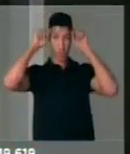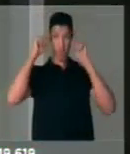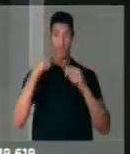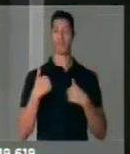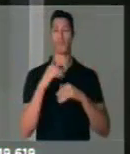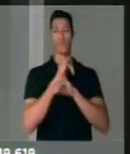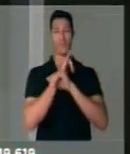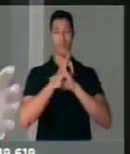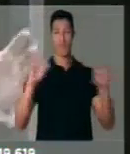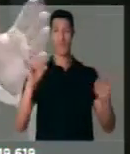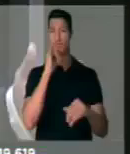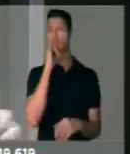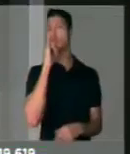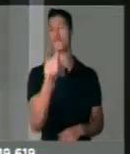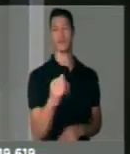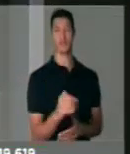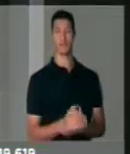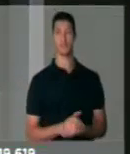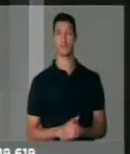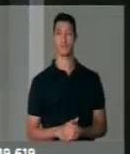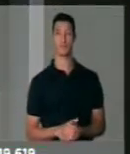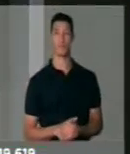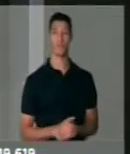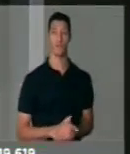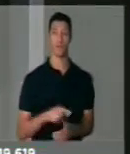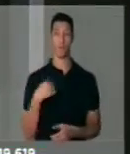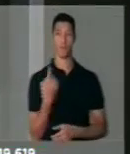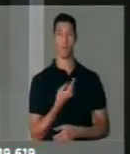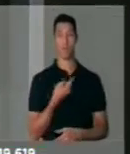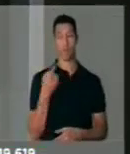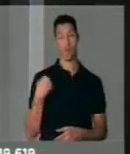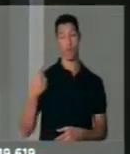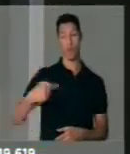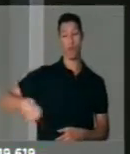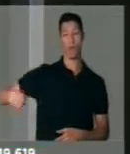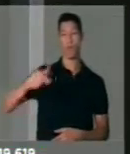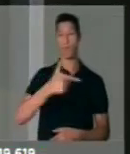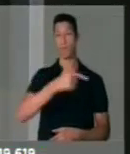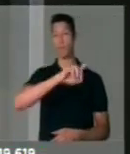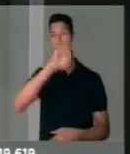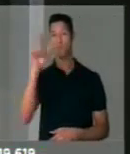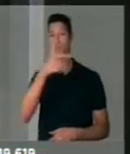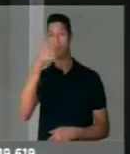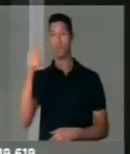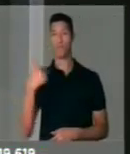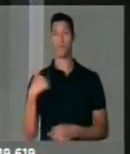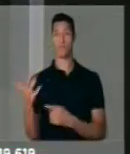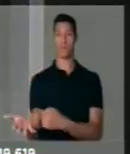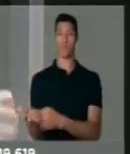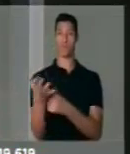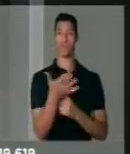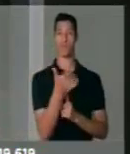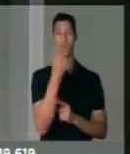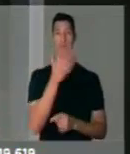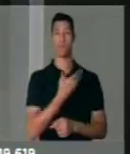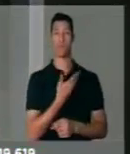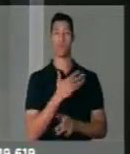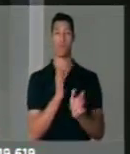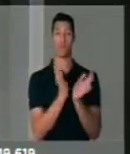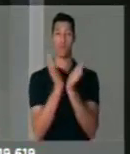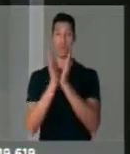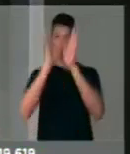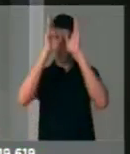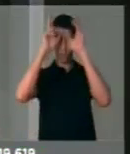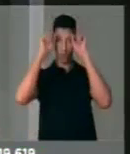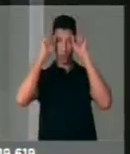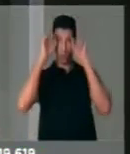avisar, senhor presidente, quero alertar que nós estamos indo, dia 27, vou fazer o convite aqui aos outros colegas da bancada